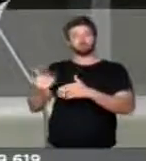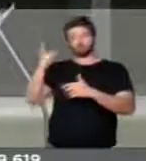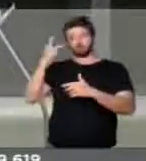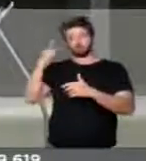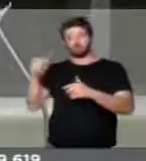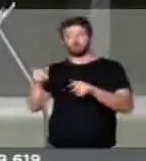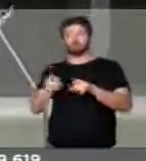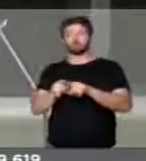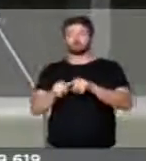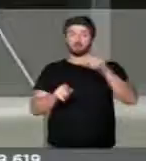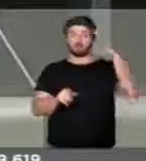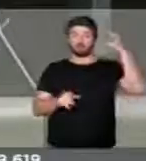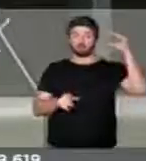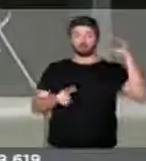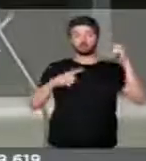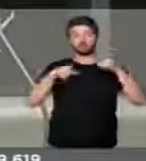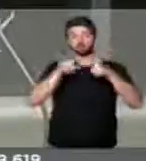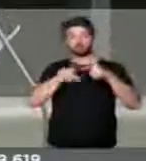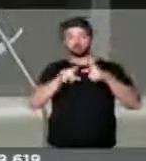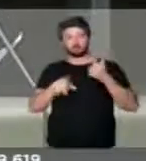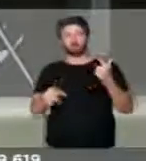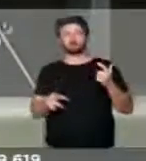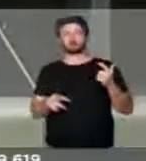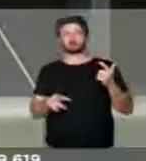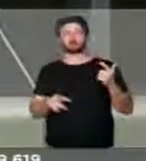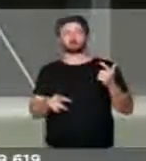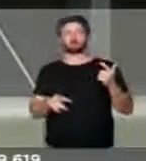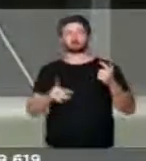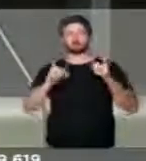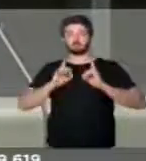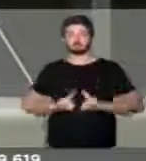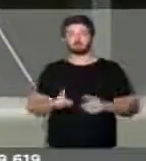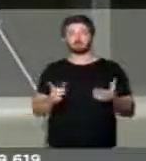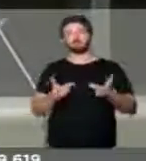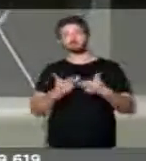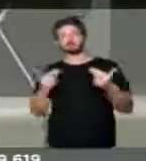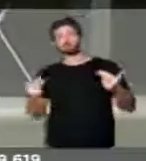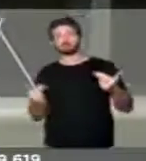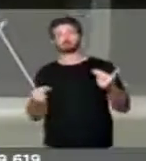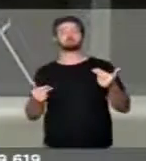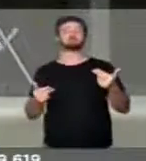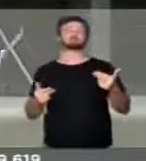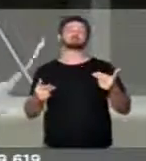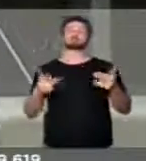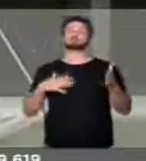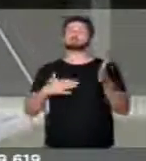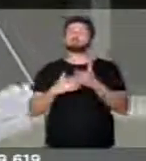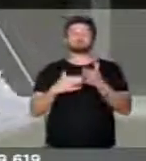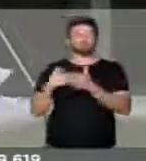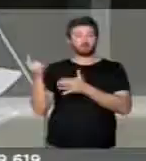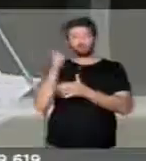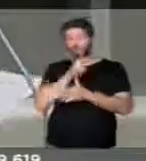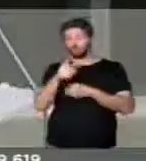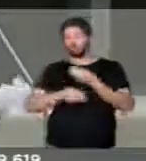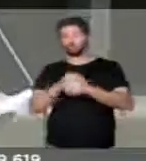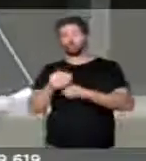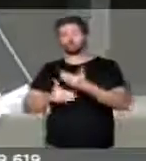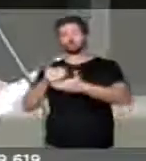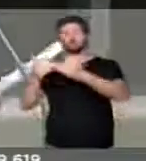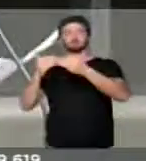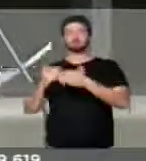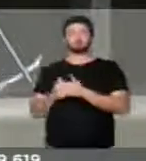e adultos com transtorno mental e deficiência veem limitadas suas possibilidades de